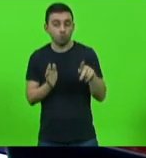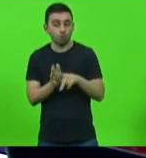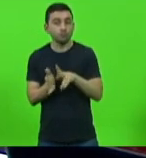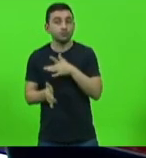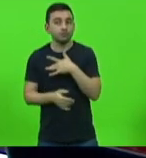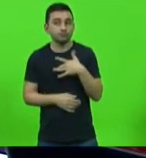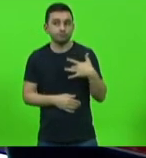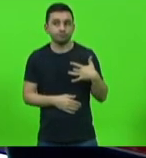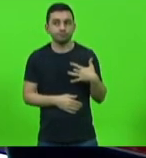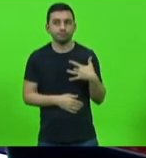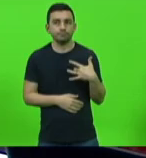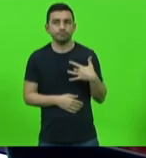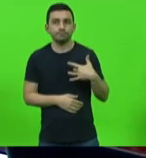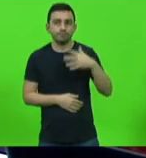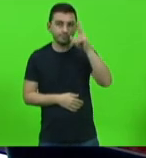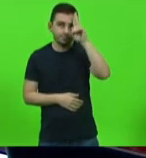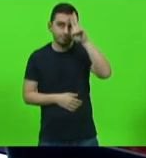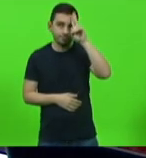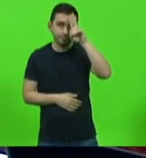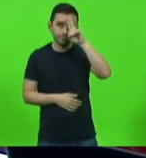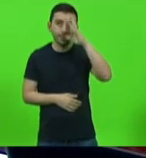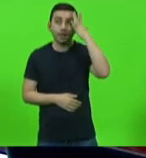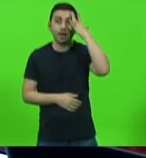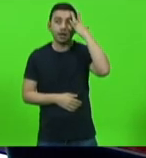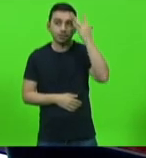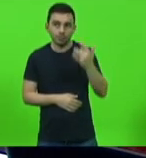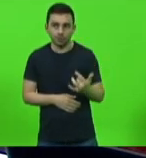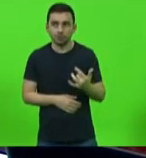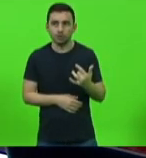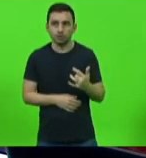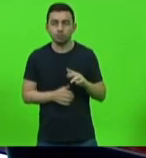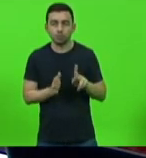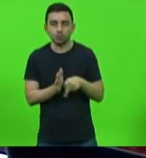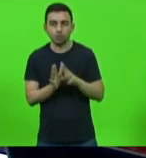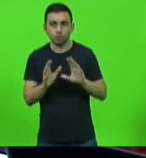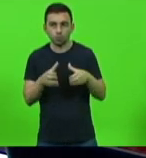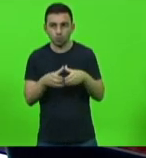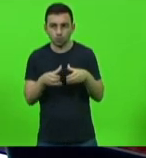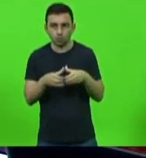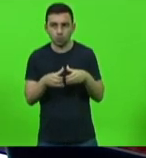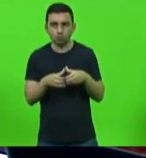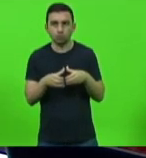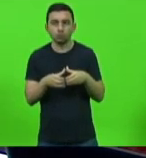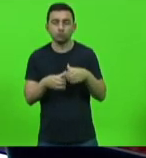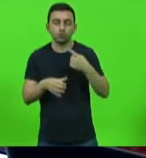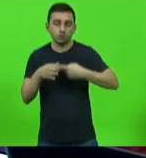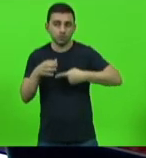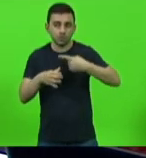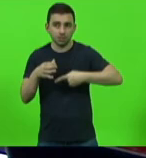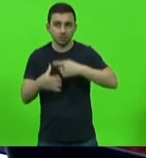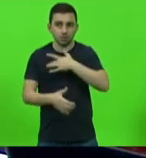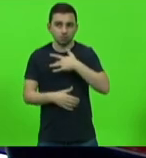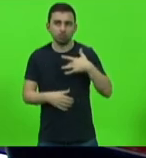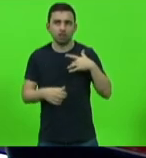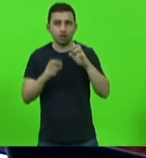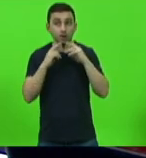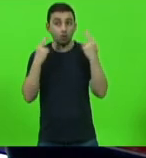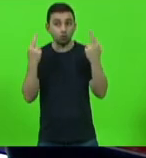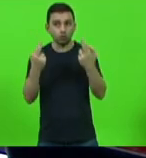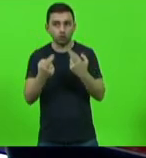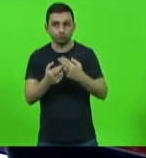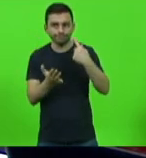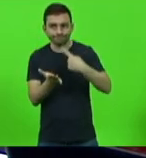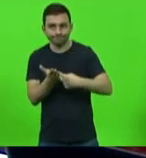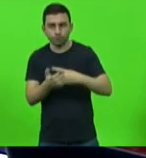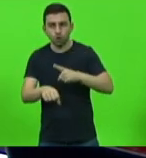lembrando que amanhã os nossos membros da comissão de saúde deputado Cobalchini teremos nossa reunião ordinária às nove